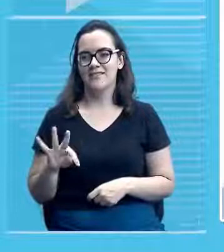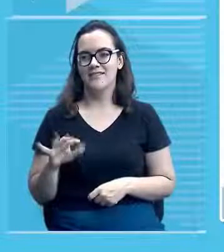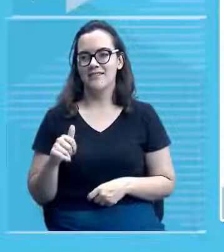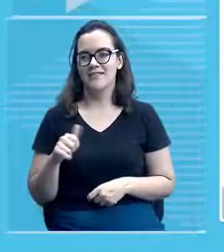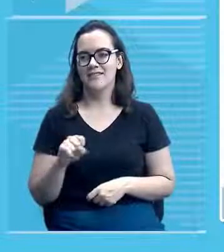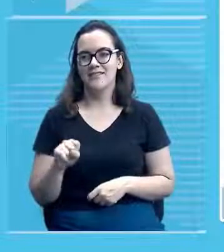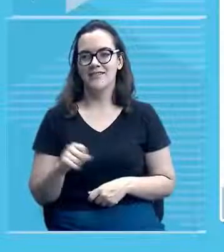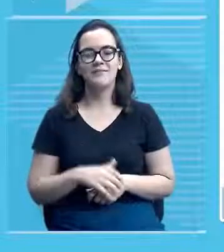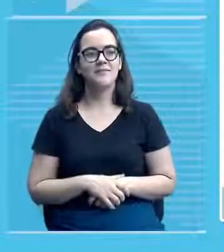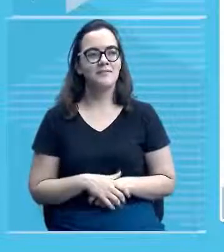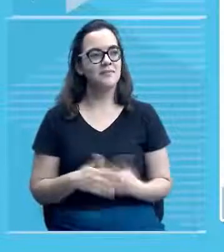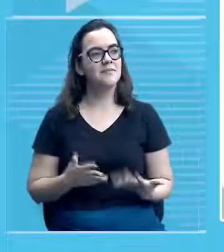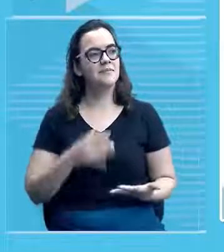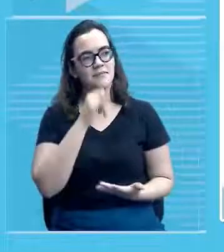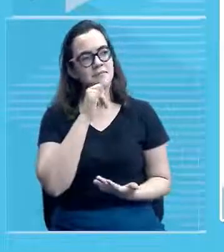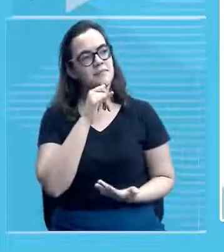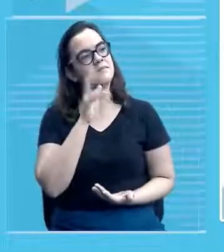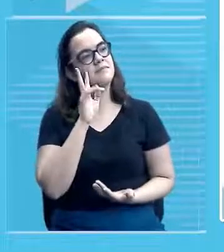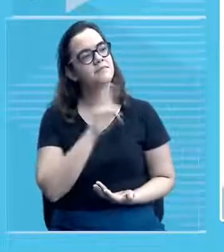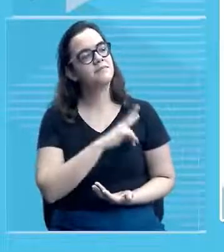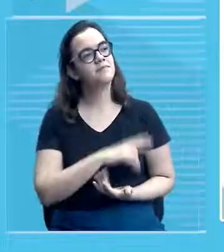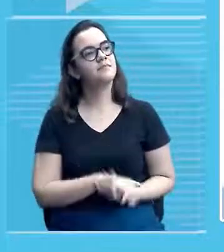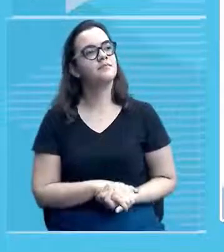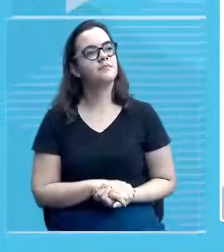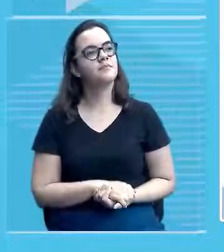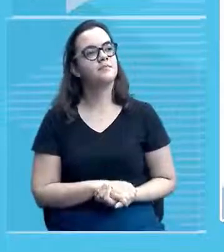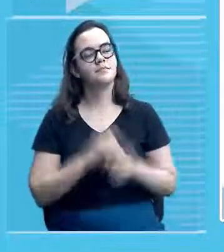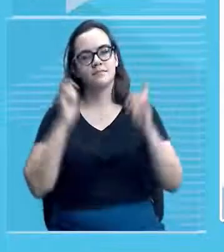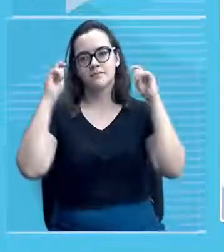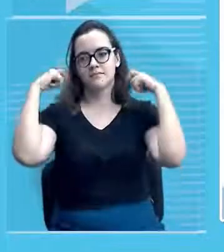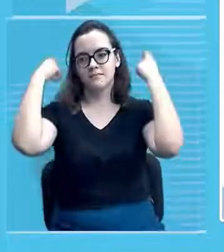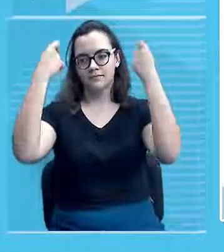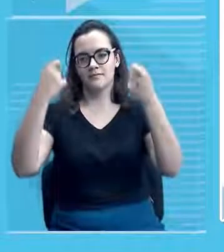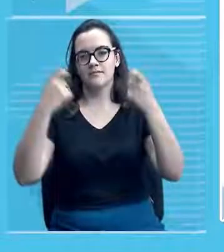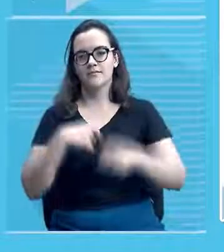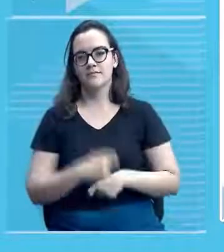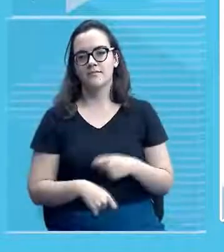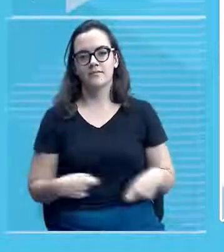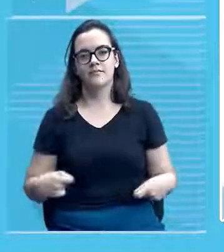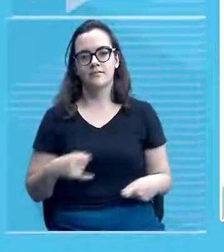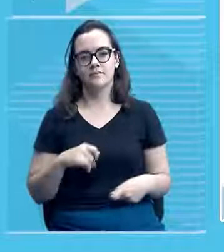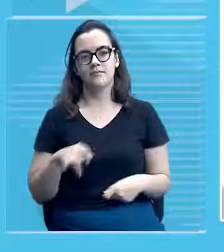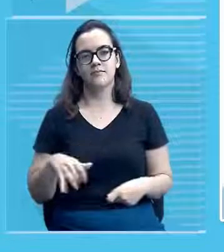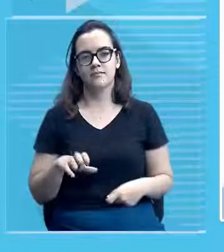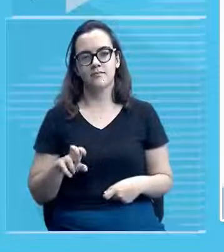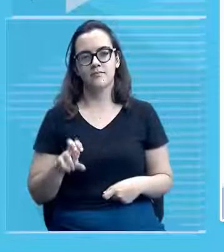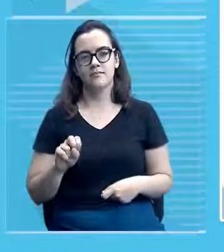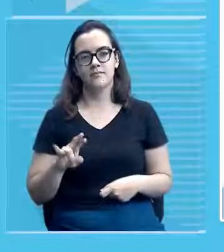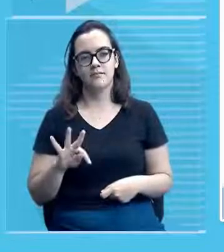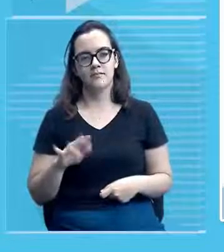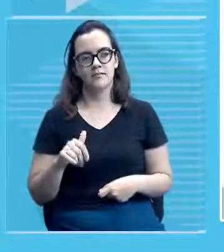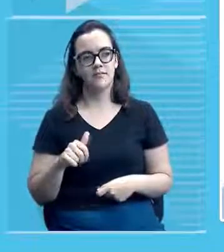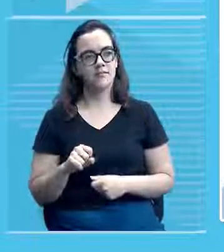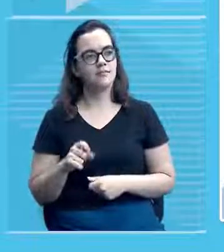uma sobriedade adotada no partido arquitetônico,